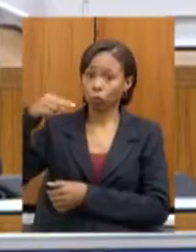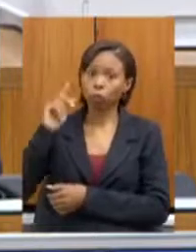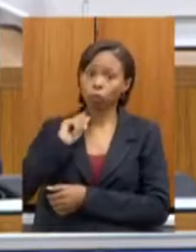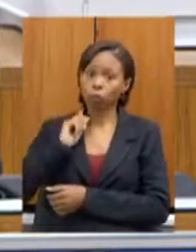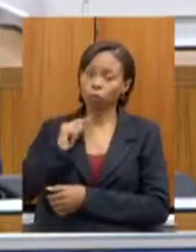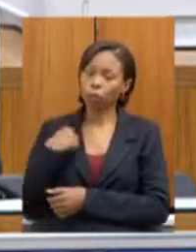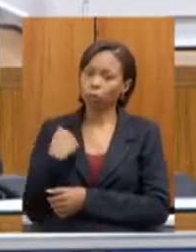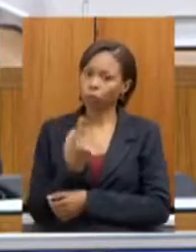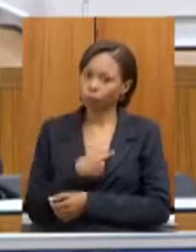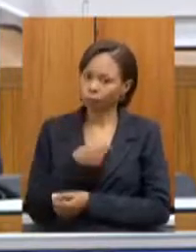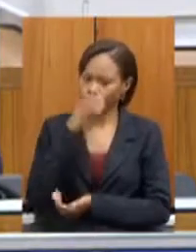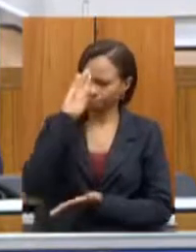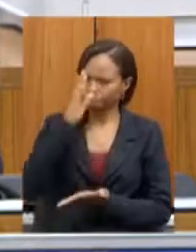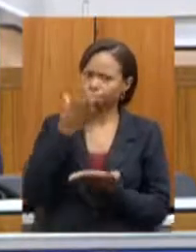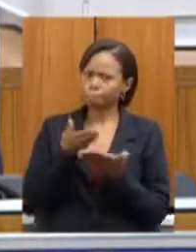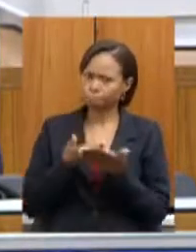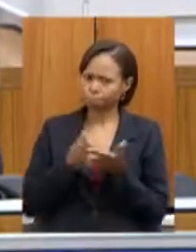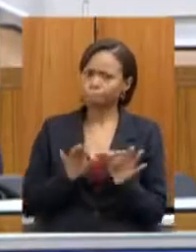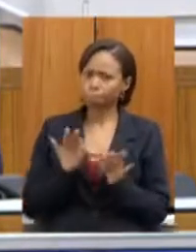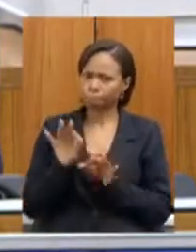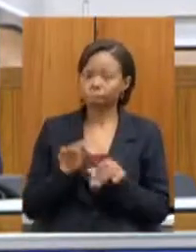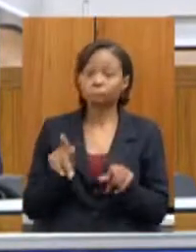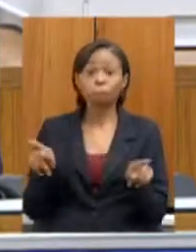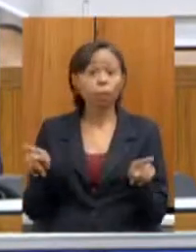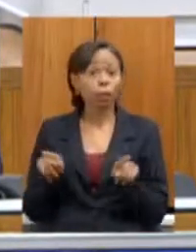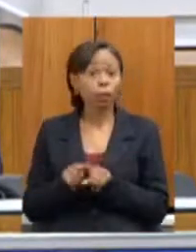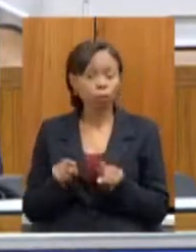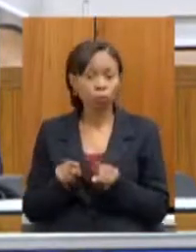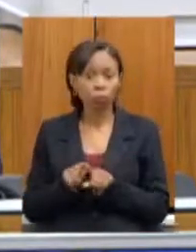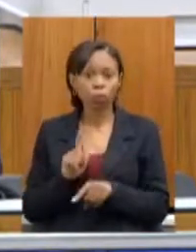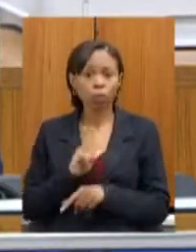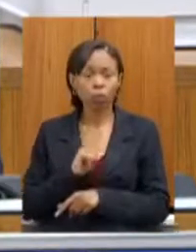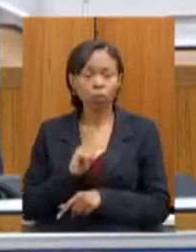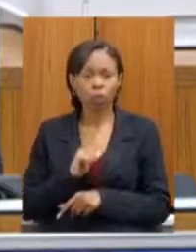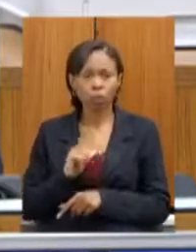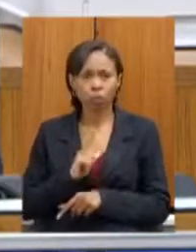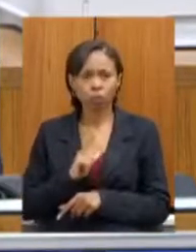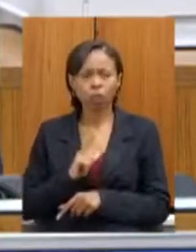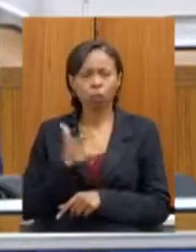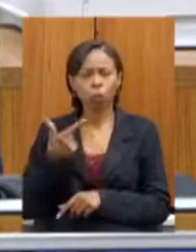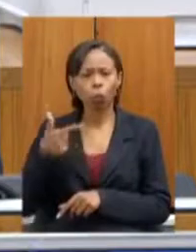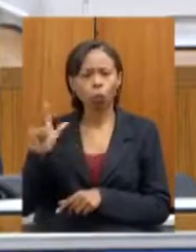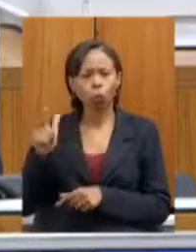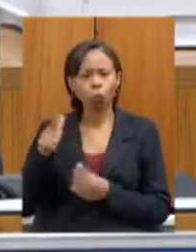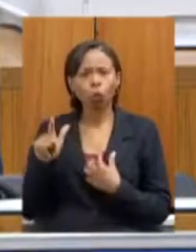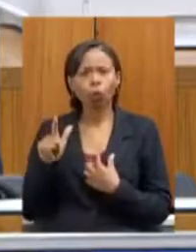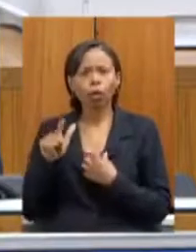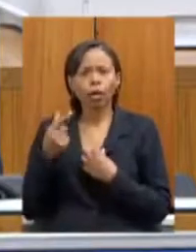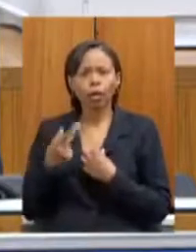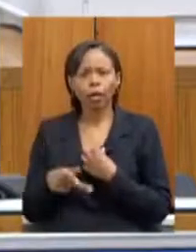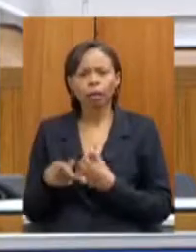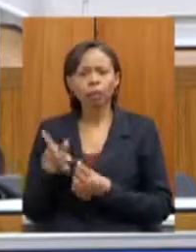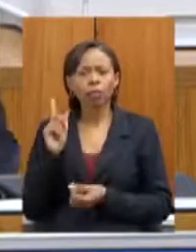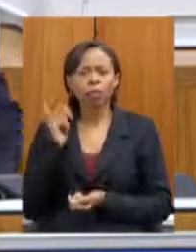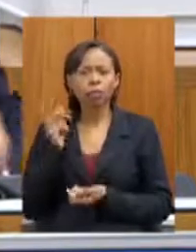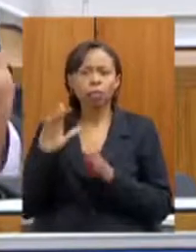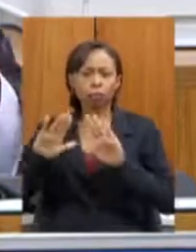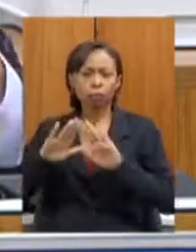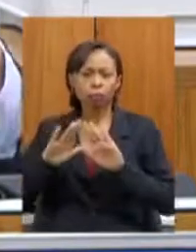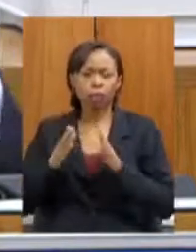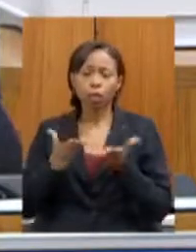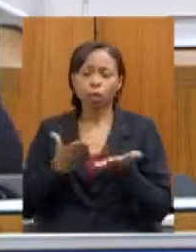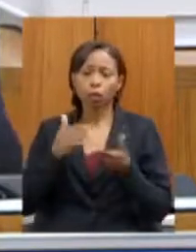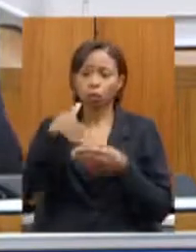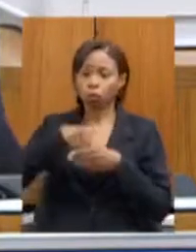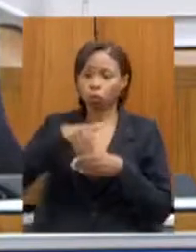nesse projeto e eu tenho também além disso essa casa está votando o PL